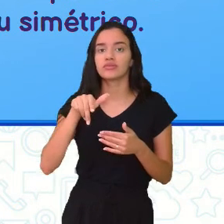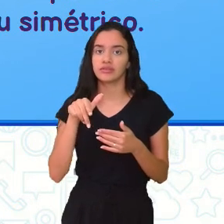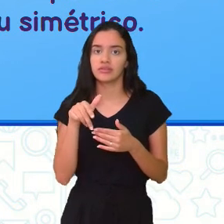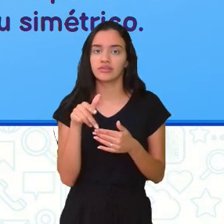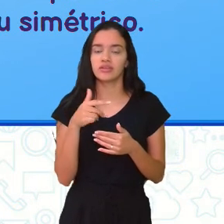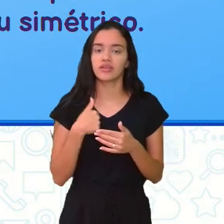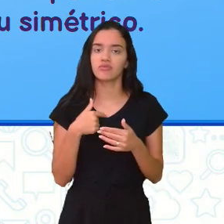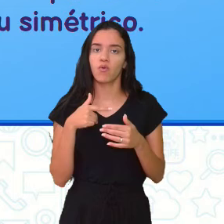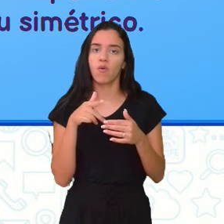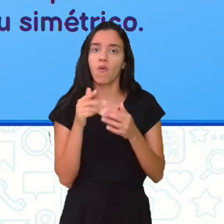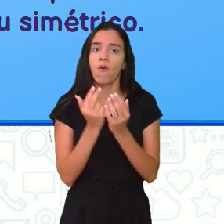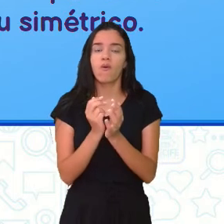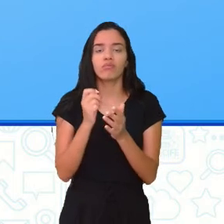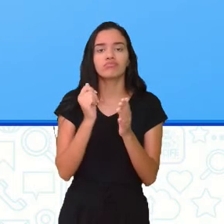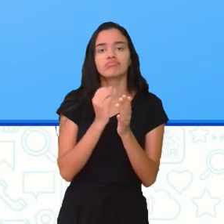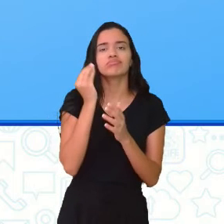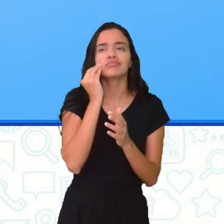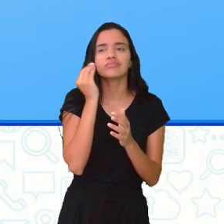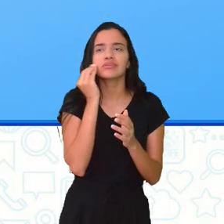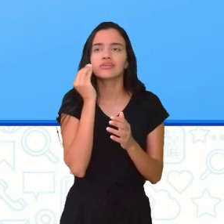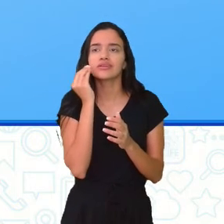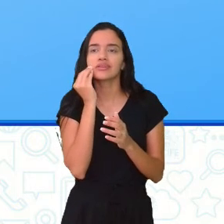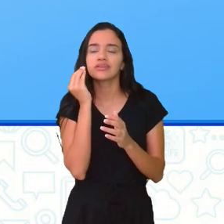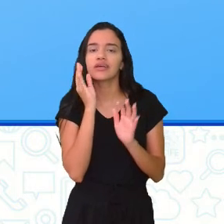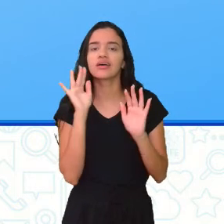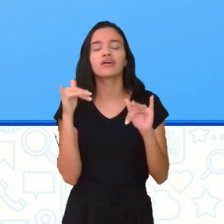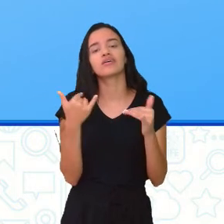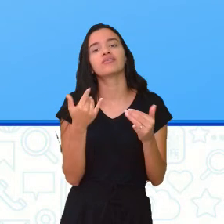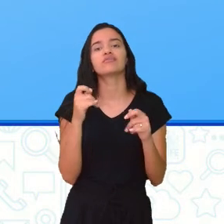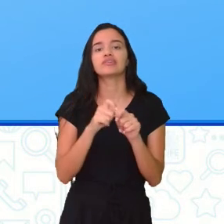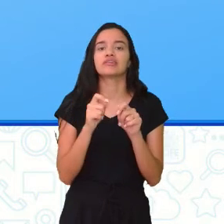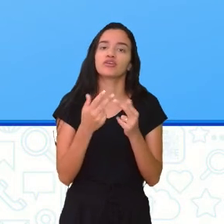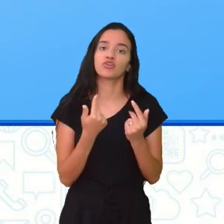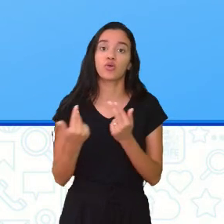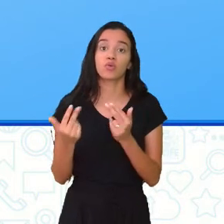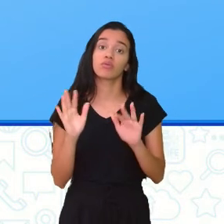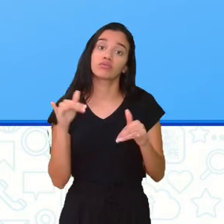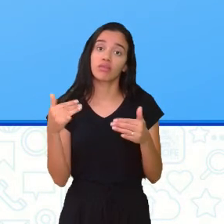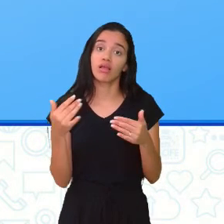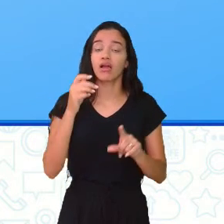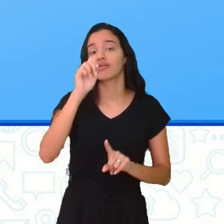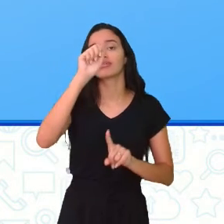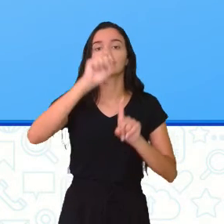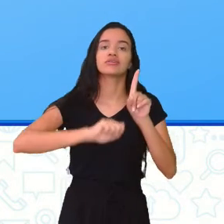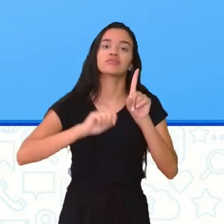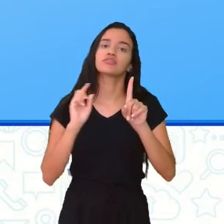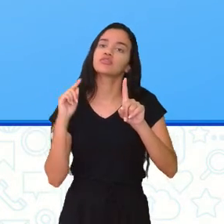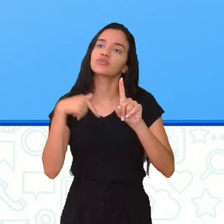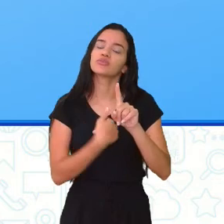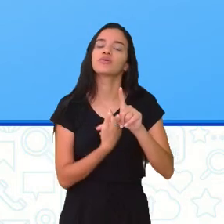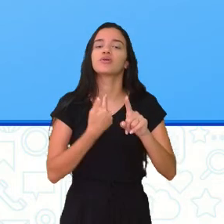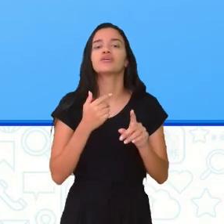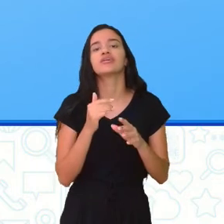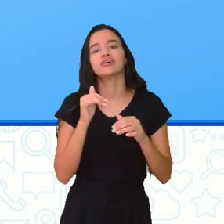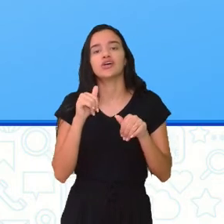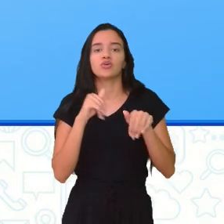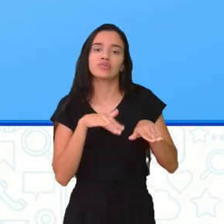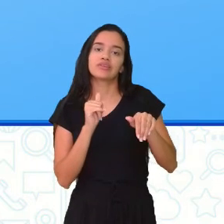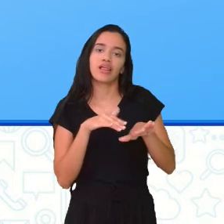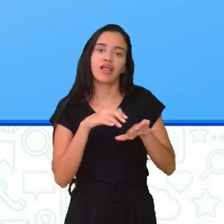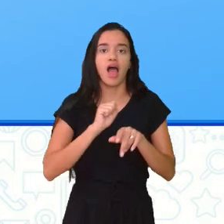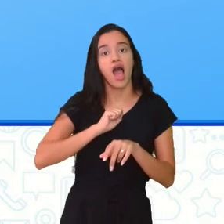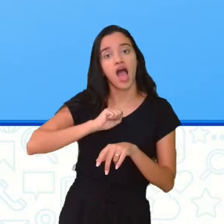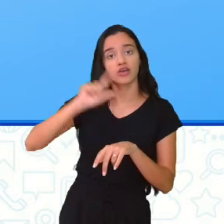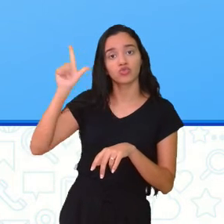seu simétrico. Bem, gente, esse mês é um mês que nós celebramos o setembro azul.